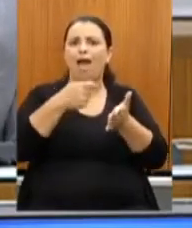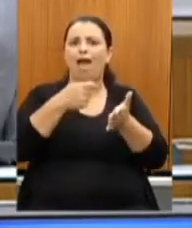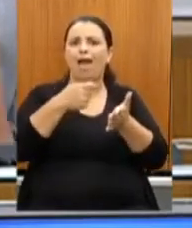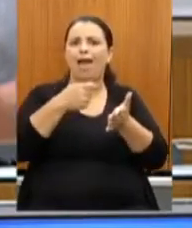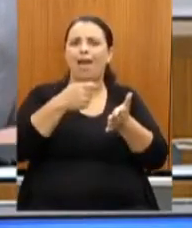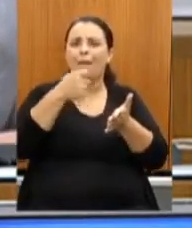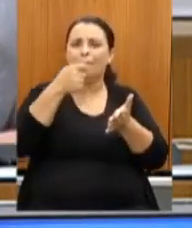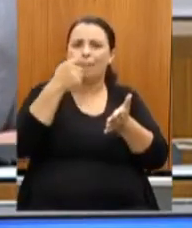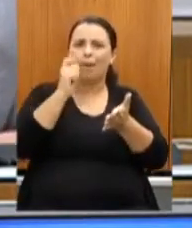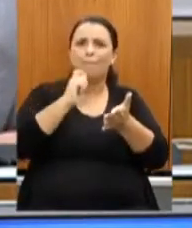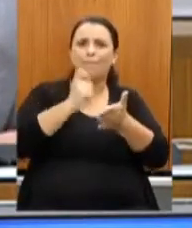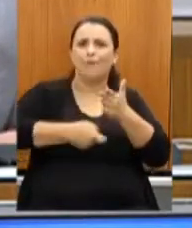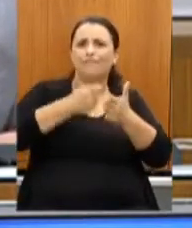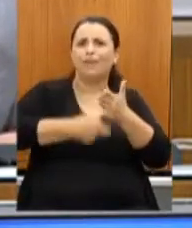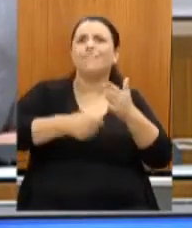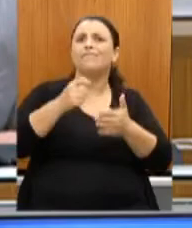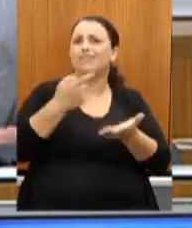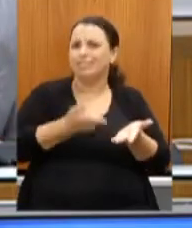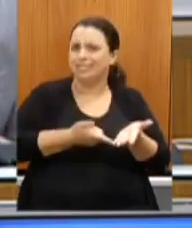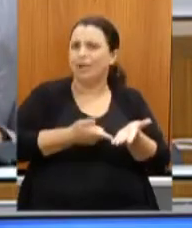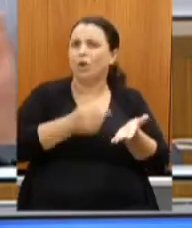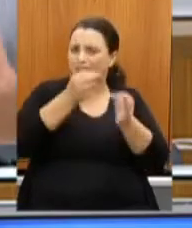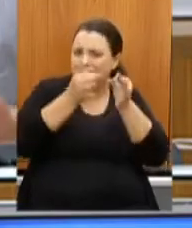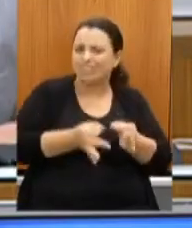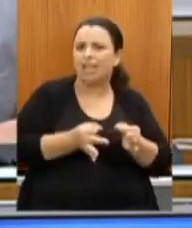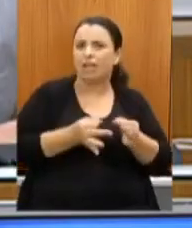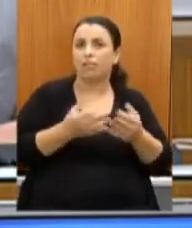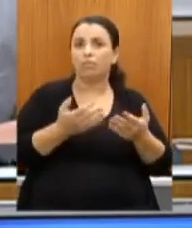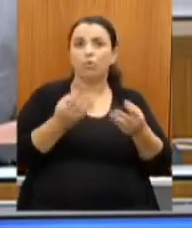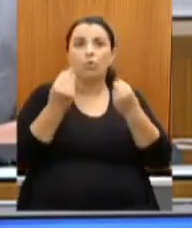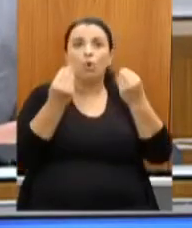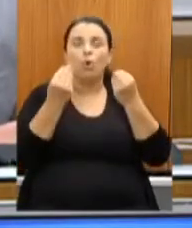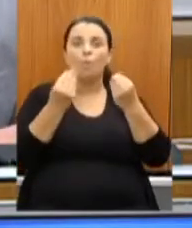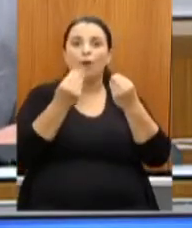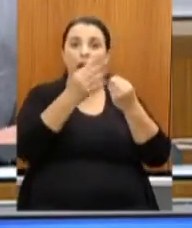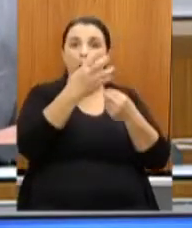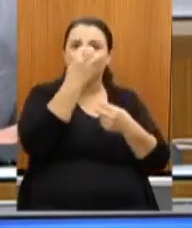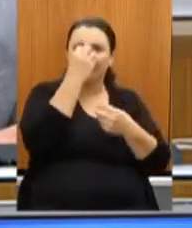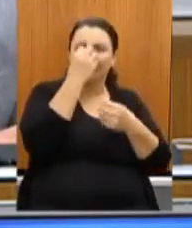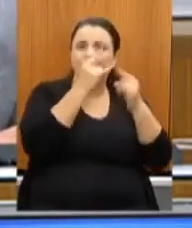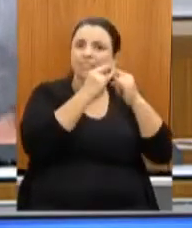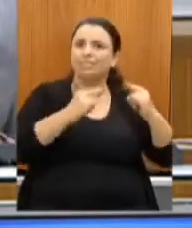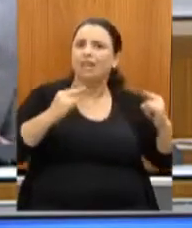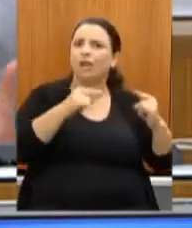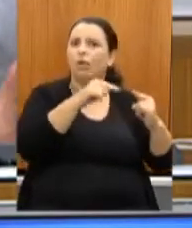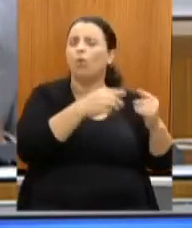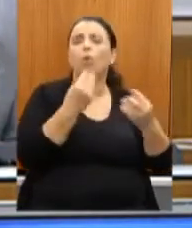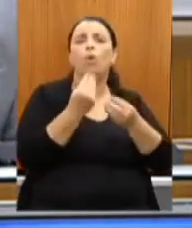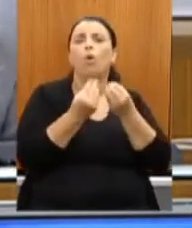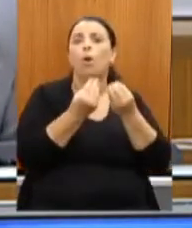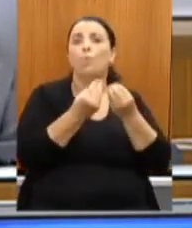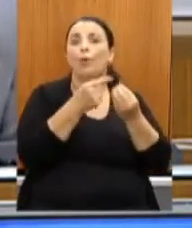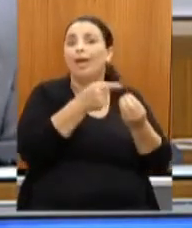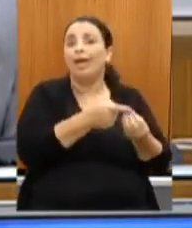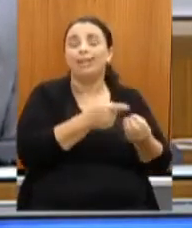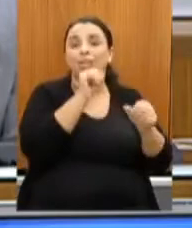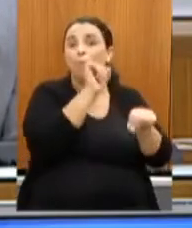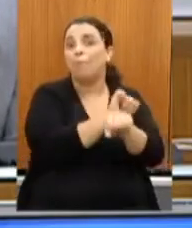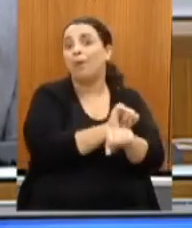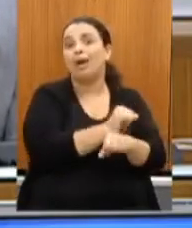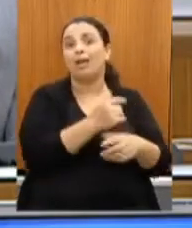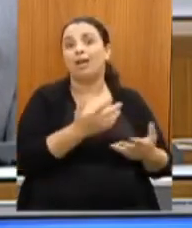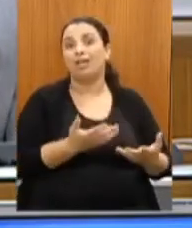parar suas ações e a última coisa que eles estão fazendo é pagar a IPVA, por exemplo, porque não tem coisa, e tem uma lei que